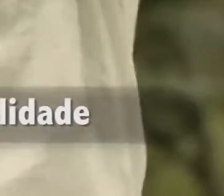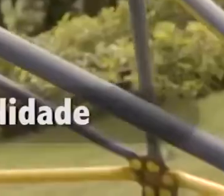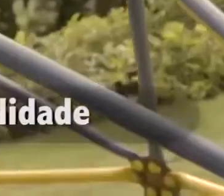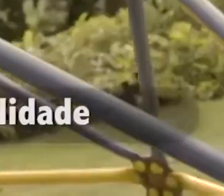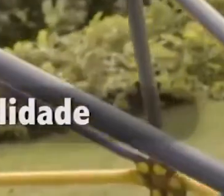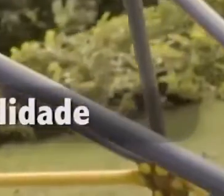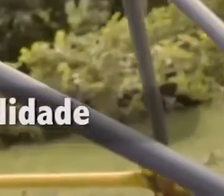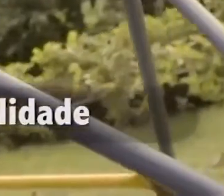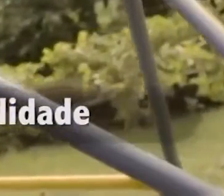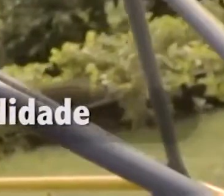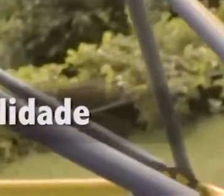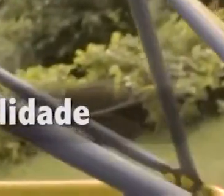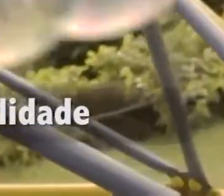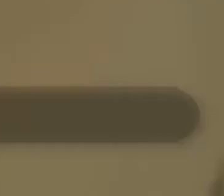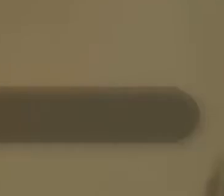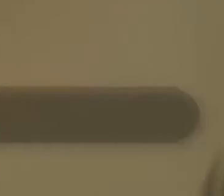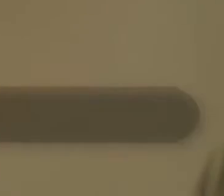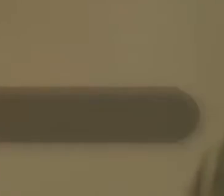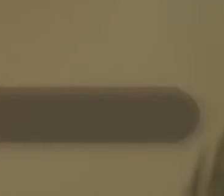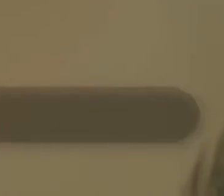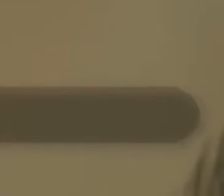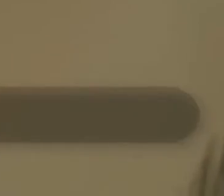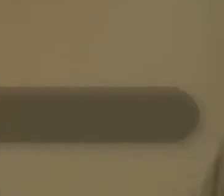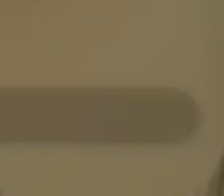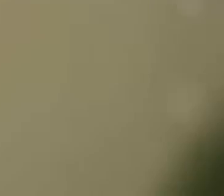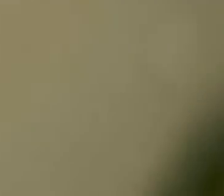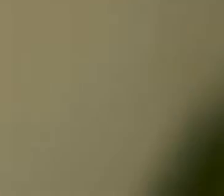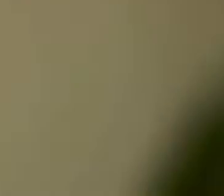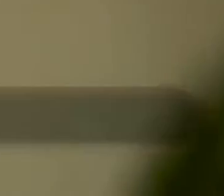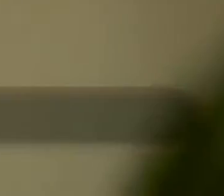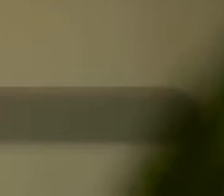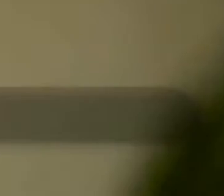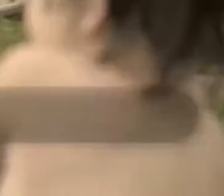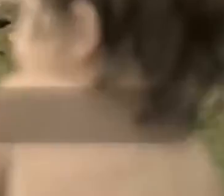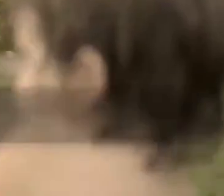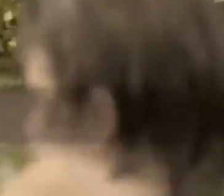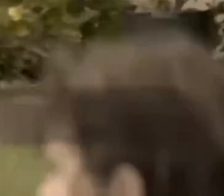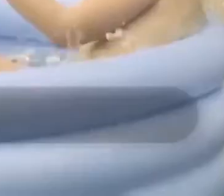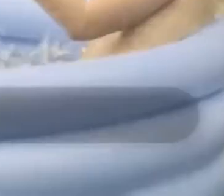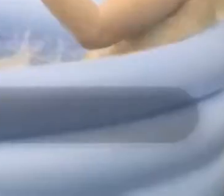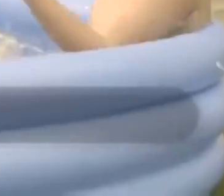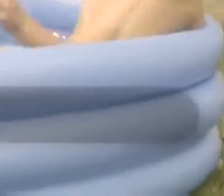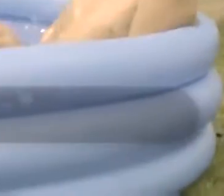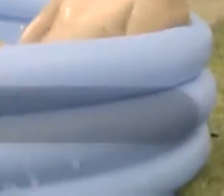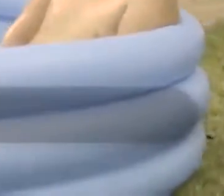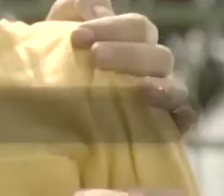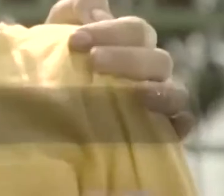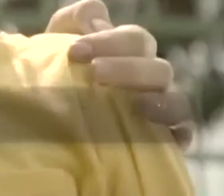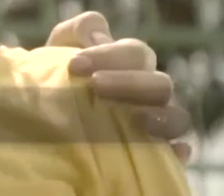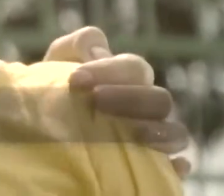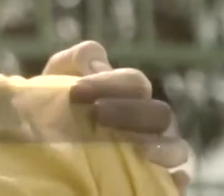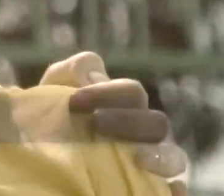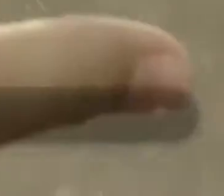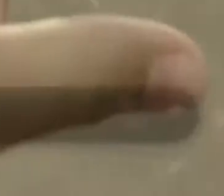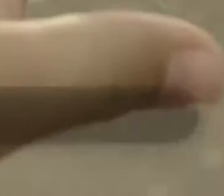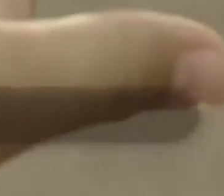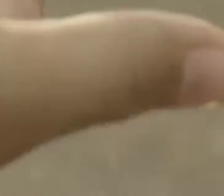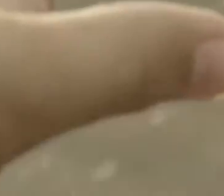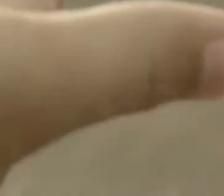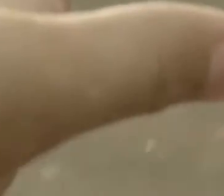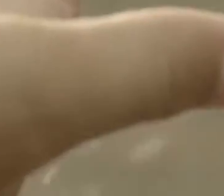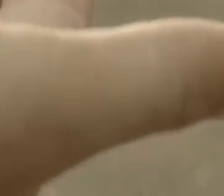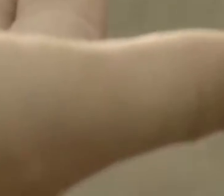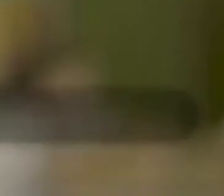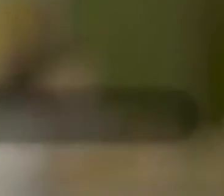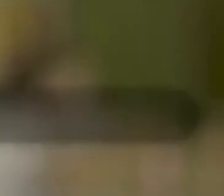que toda a população consuma água de qualidade direta das torneiras. Porque quando a gente cuida da água, a água cuida da gente.